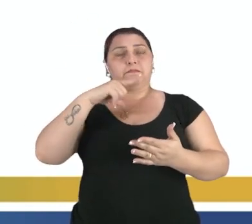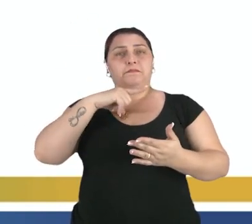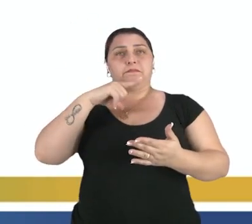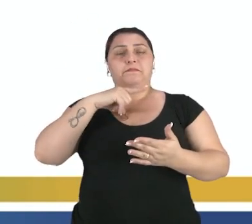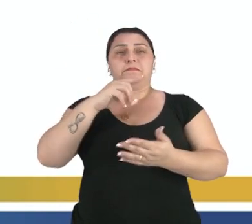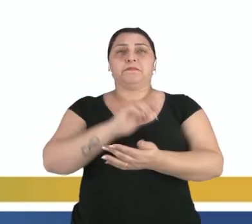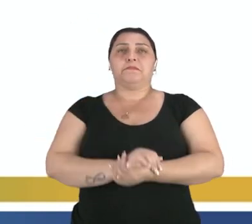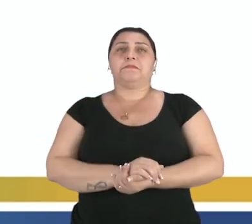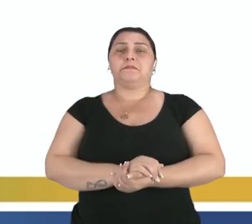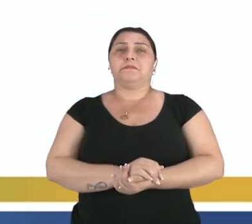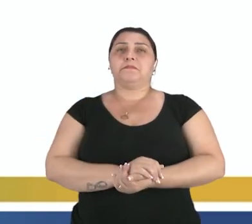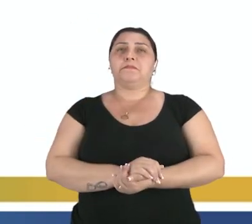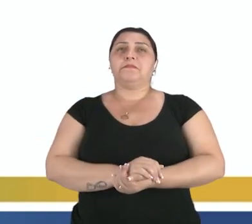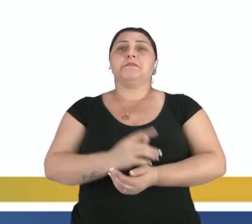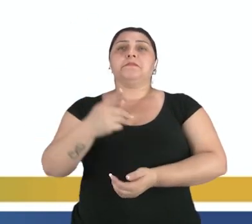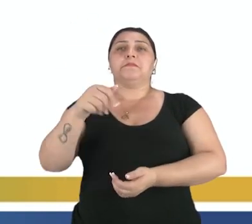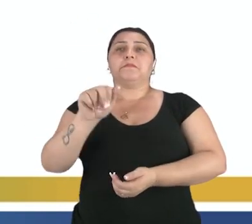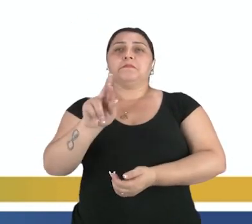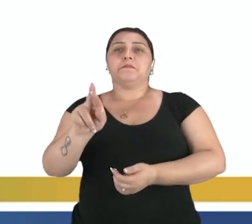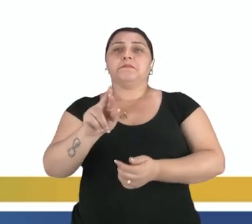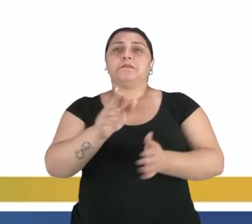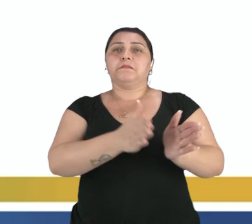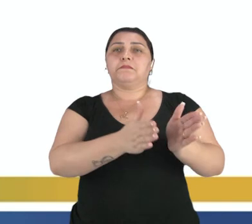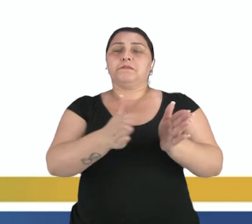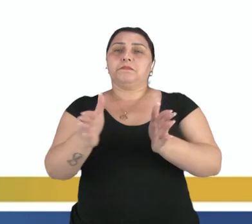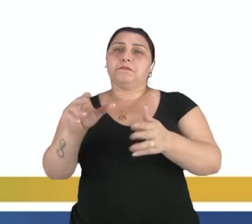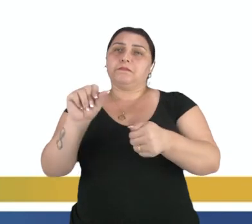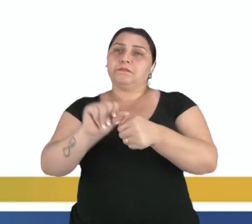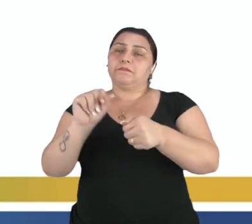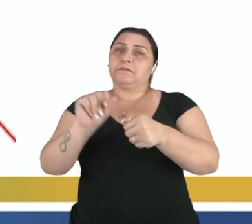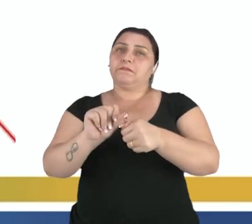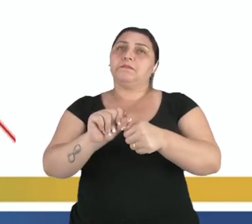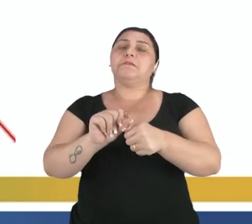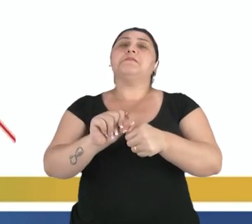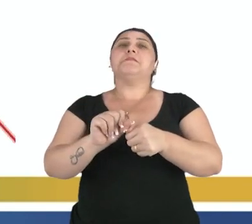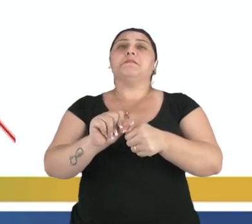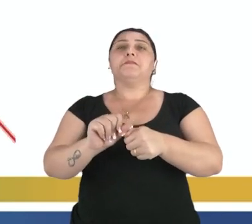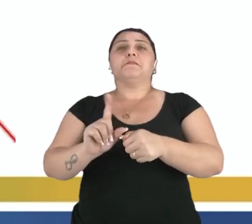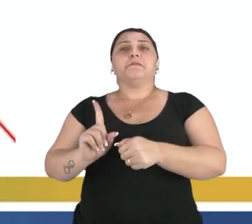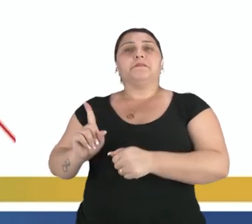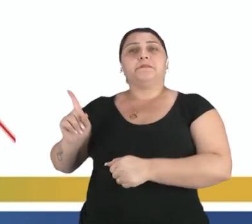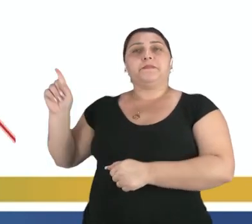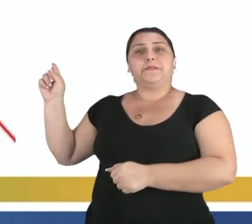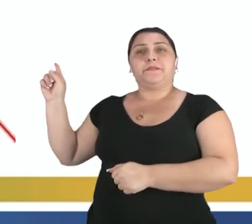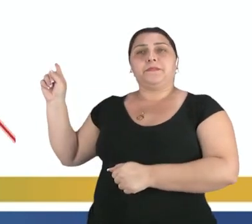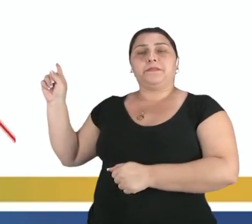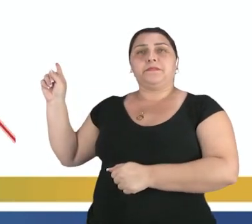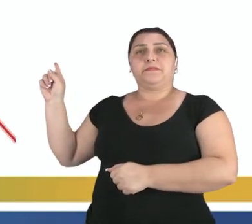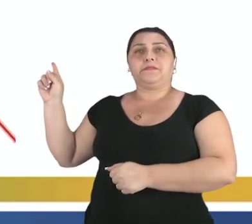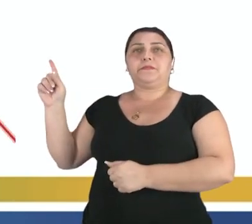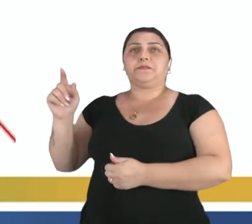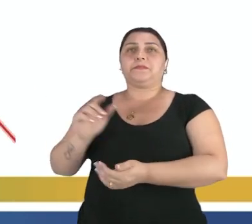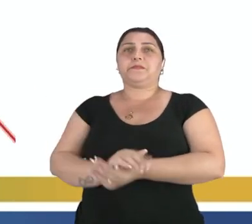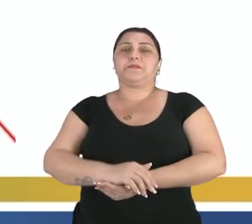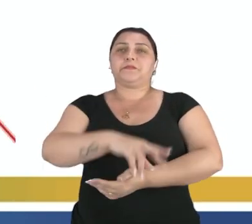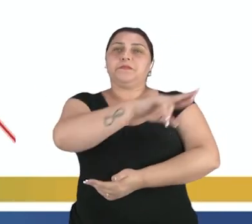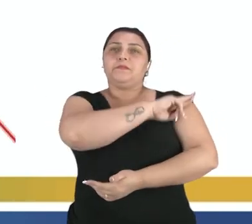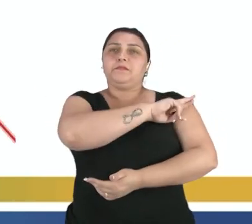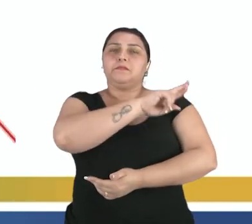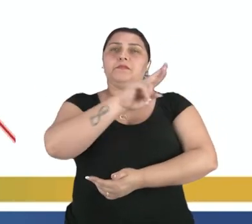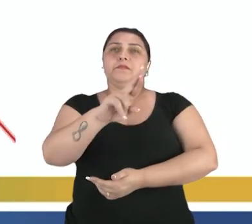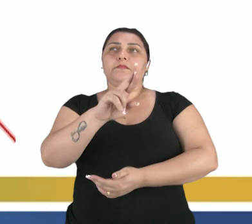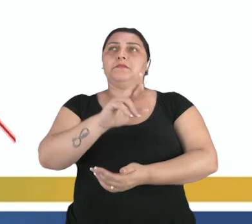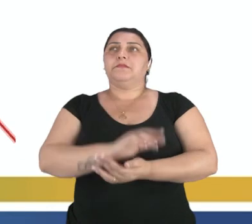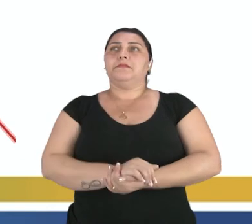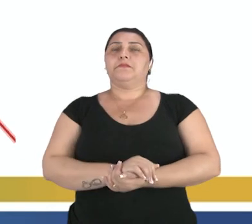o pao ordenado fazendo as suas correspondências. E aí, nós vamos obter a seguinte representação